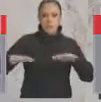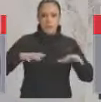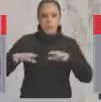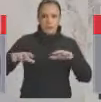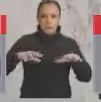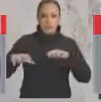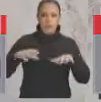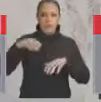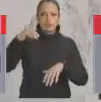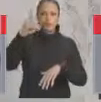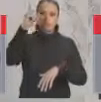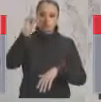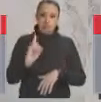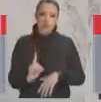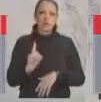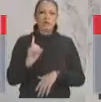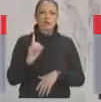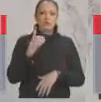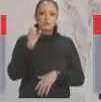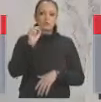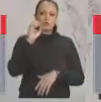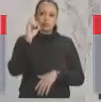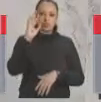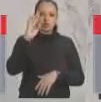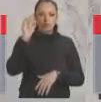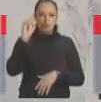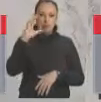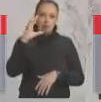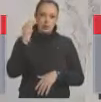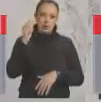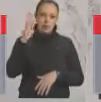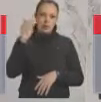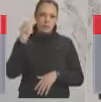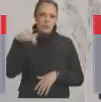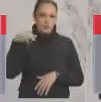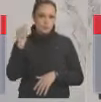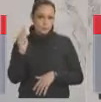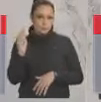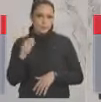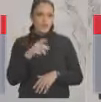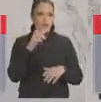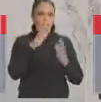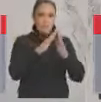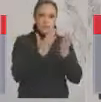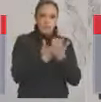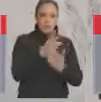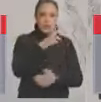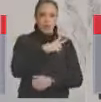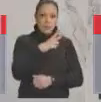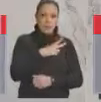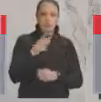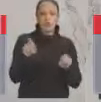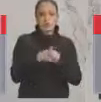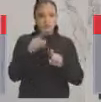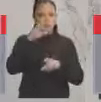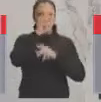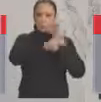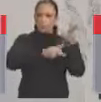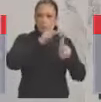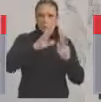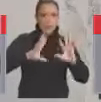impondo medo, impondo um clima de terror nas escolas públicas e privadas de Sorocaba. Tem a foto aqui,